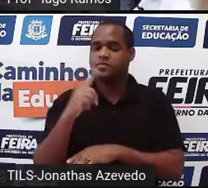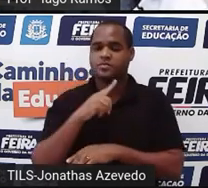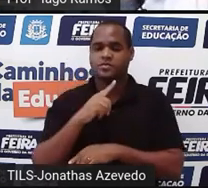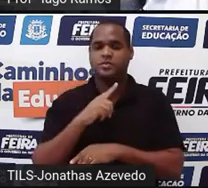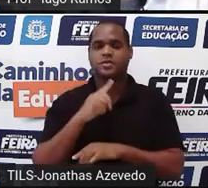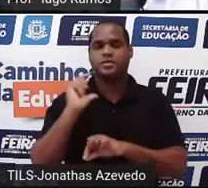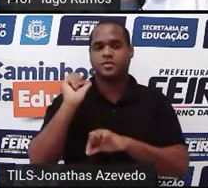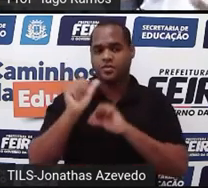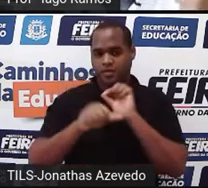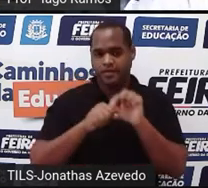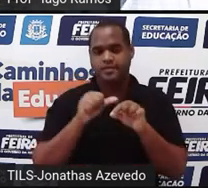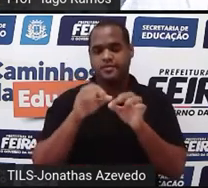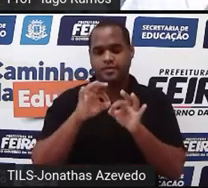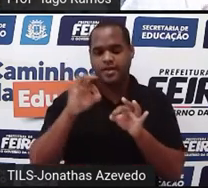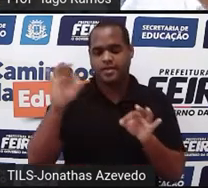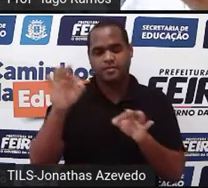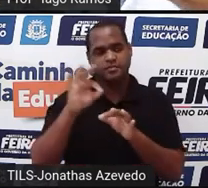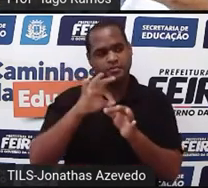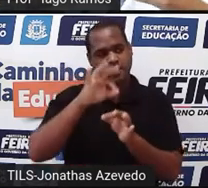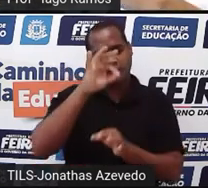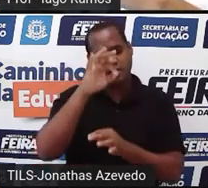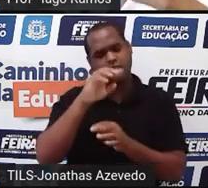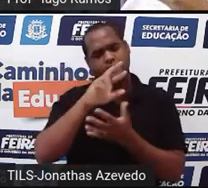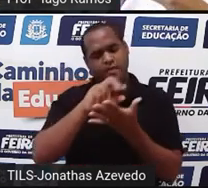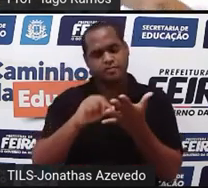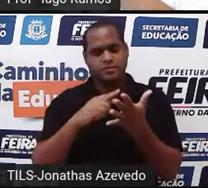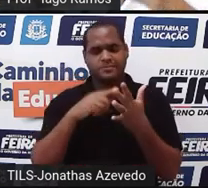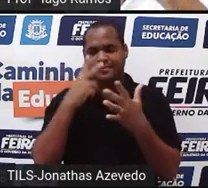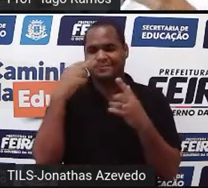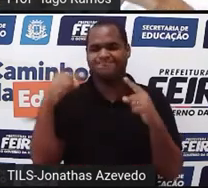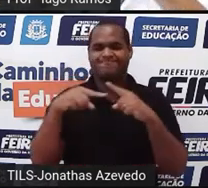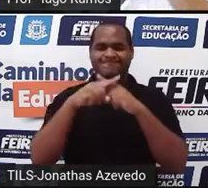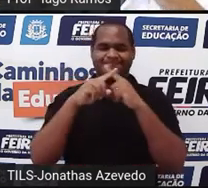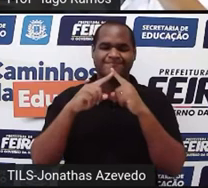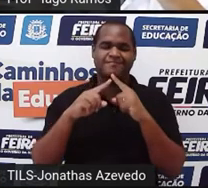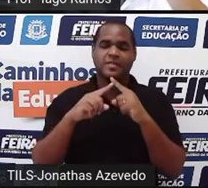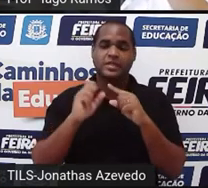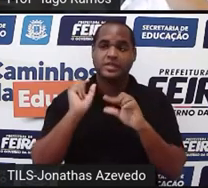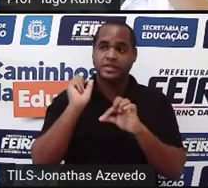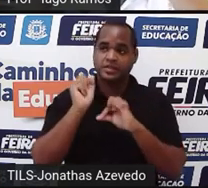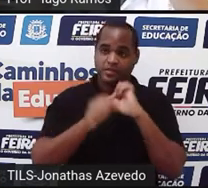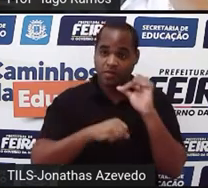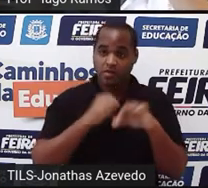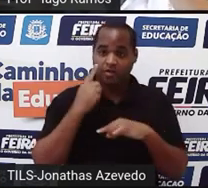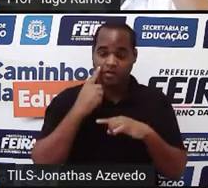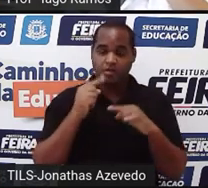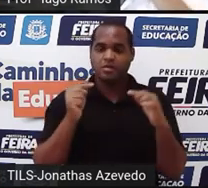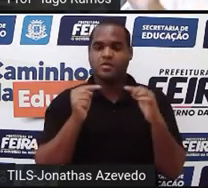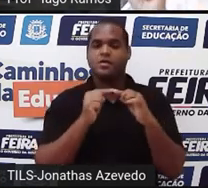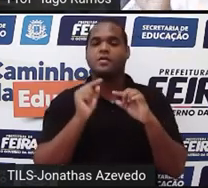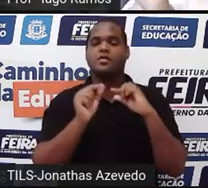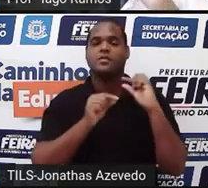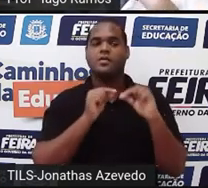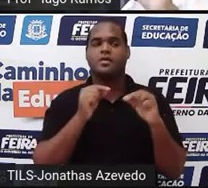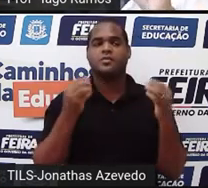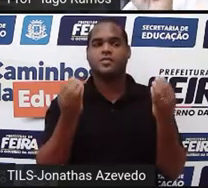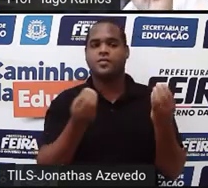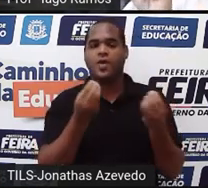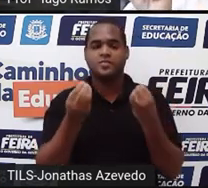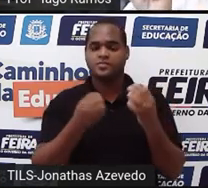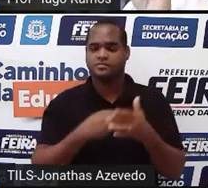uma reta para cada equação. Essas retas se cruzam. E vai se cruzar no ponto que tem como